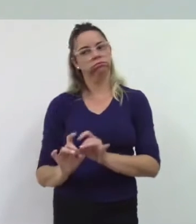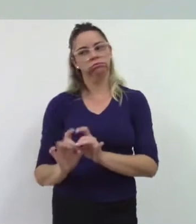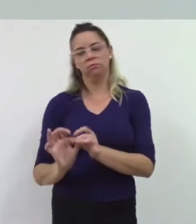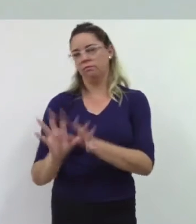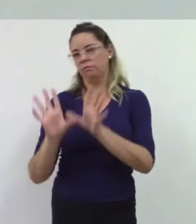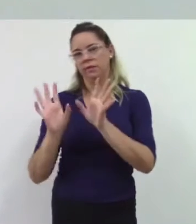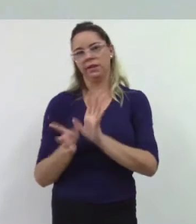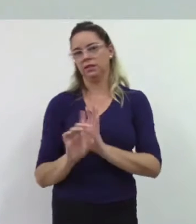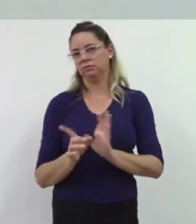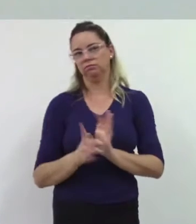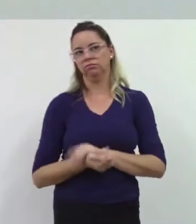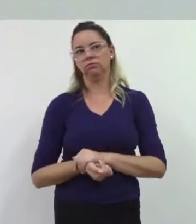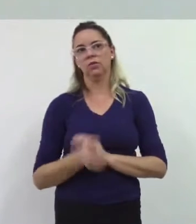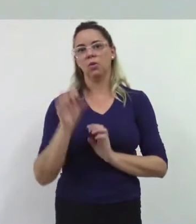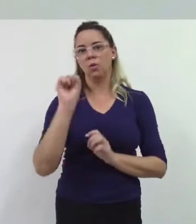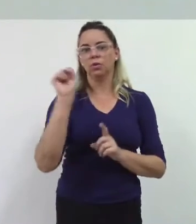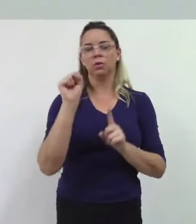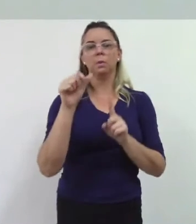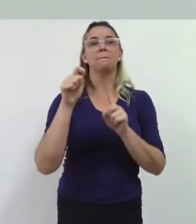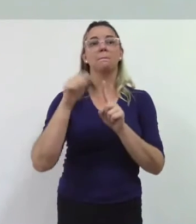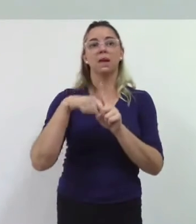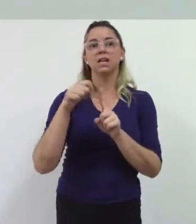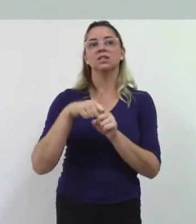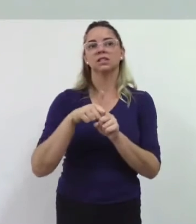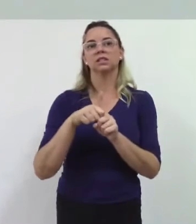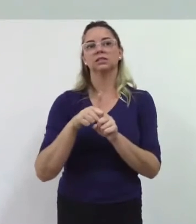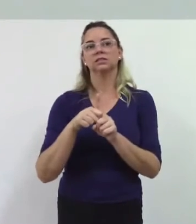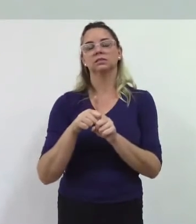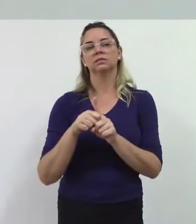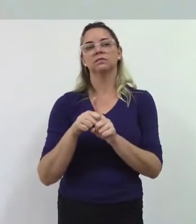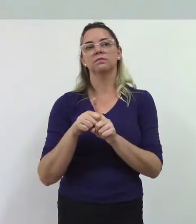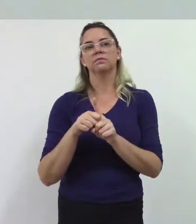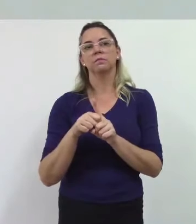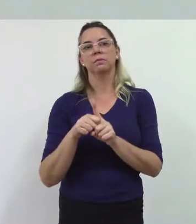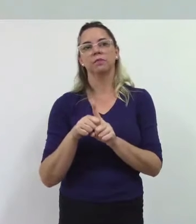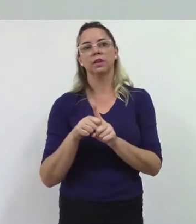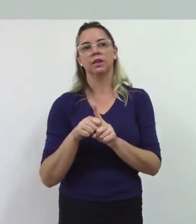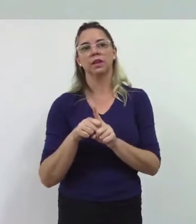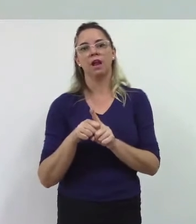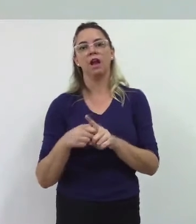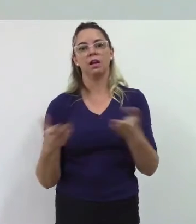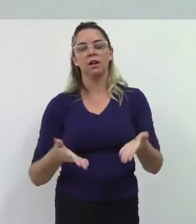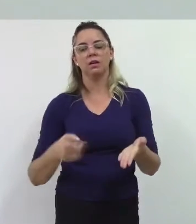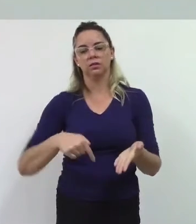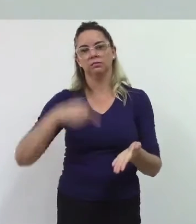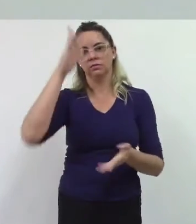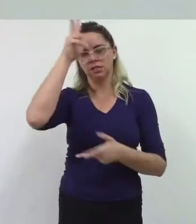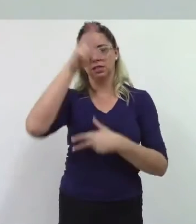terceira vez em oito meses já vieram essas blitzes ali secas aqui para o nosso município